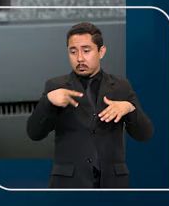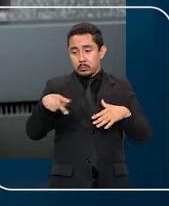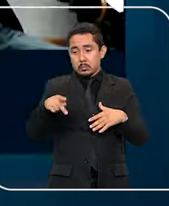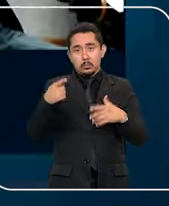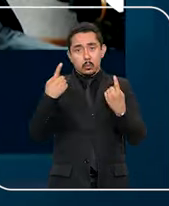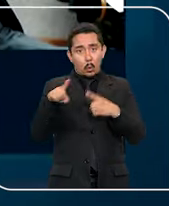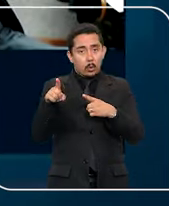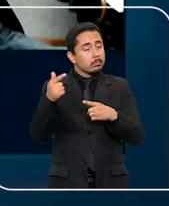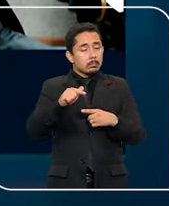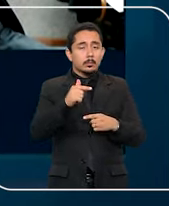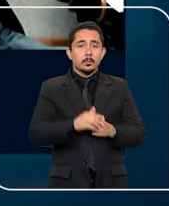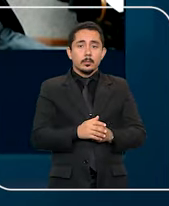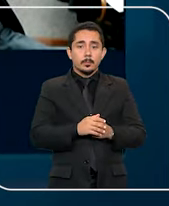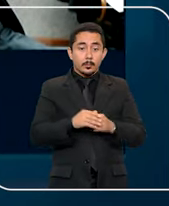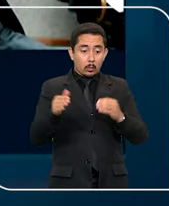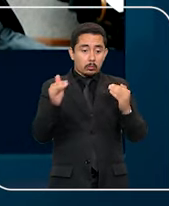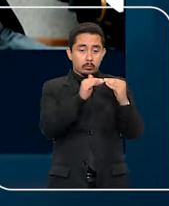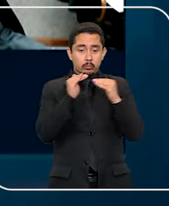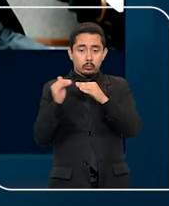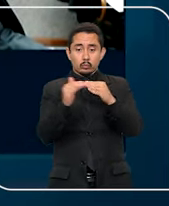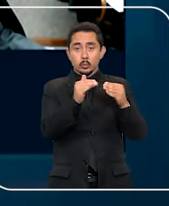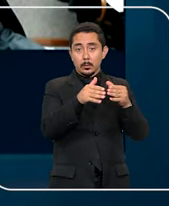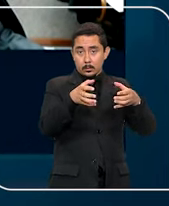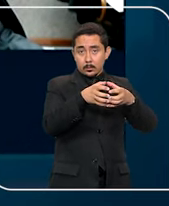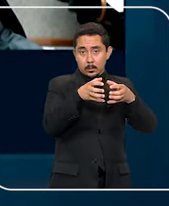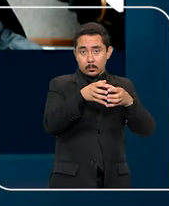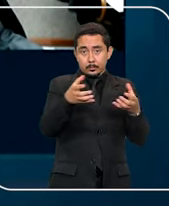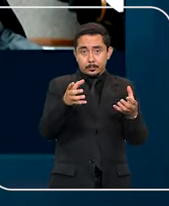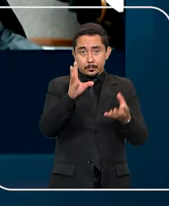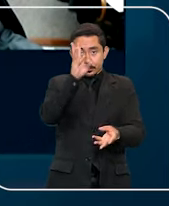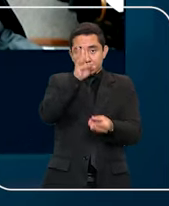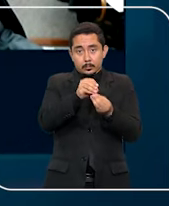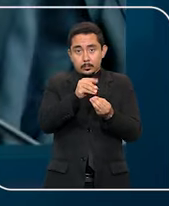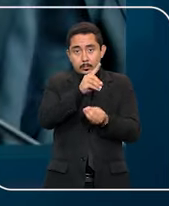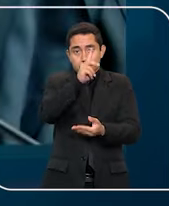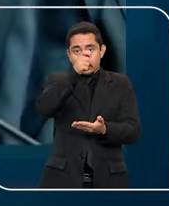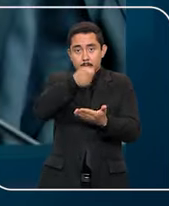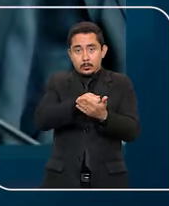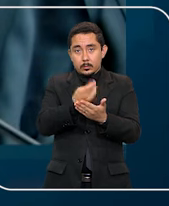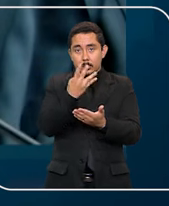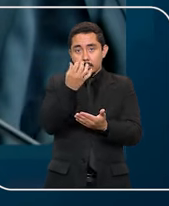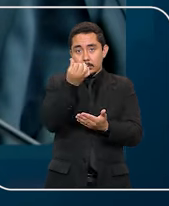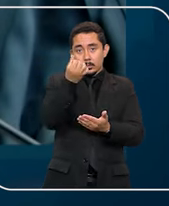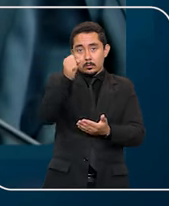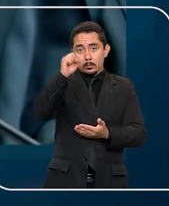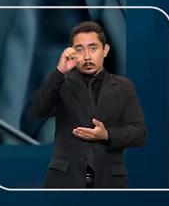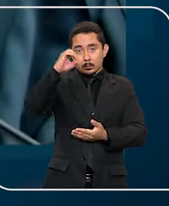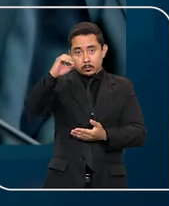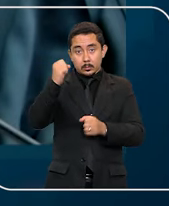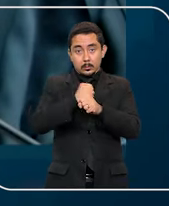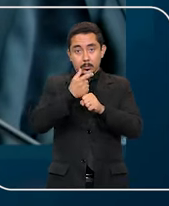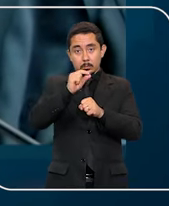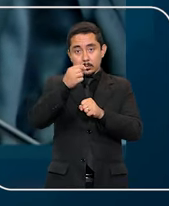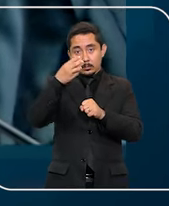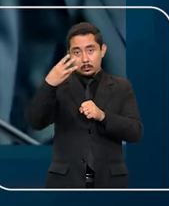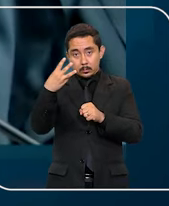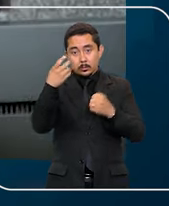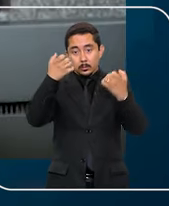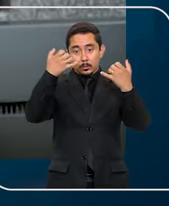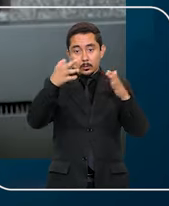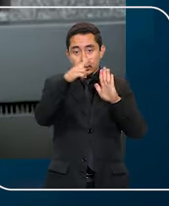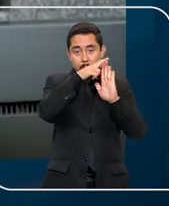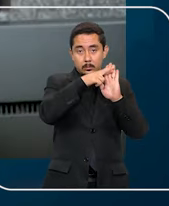pública. Dessa forma, por unanimidade, o colegiado concluiu pela legalidade do Decreto 4.680 de 2003,